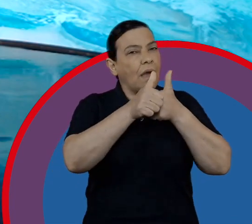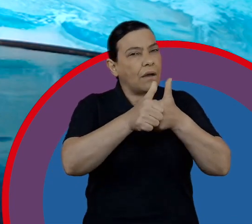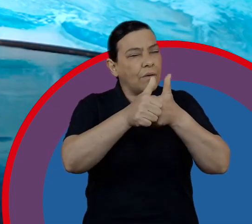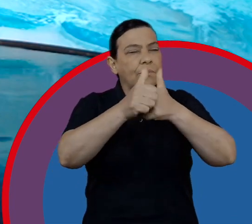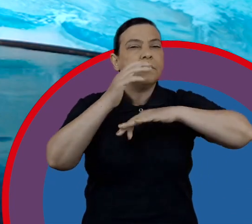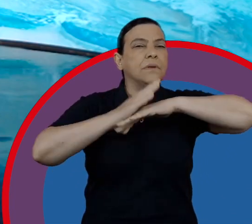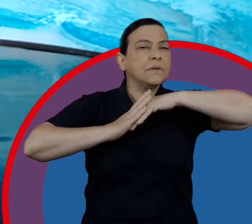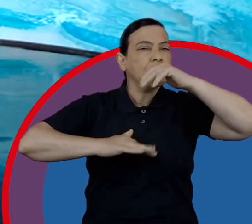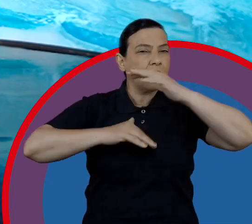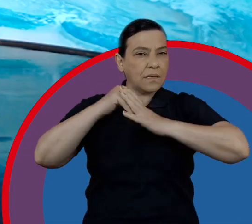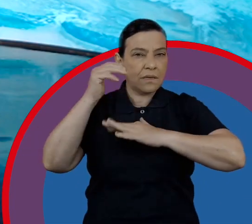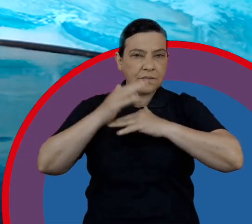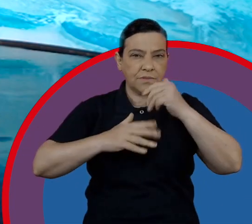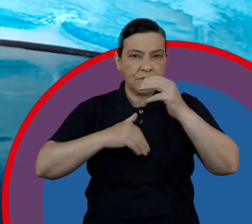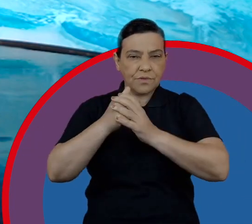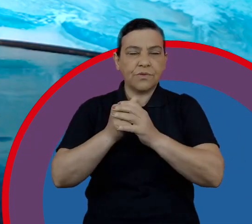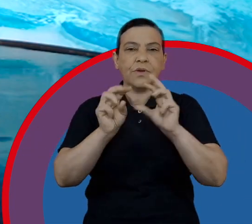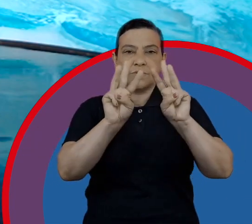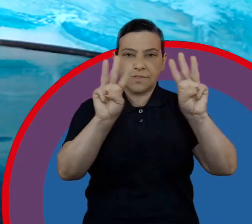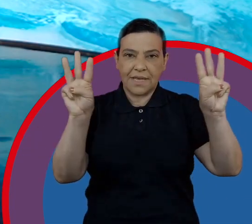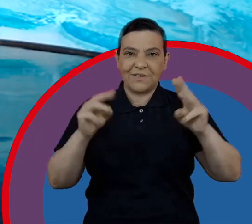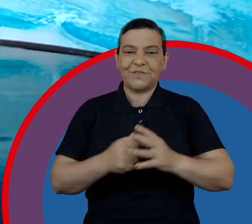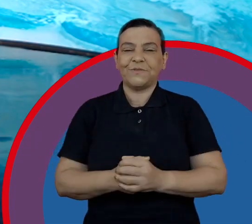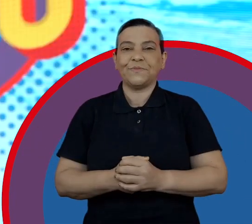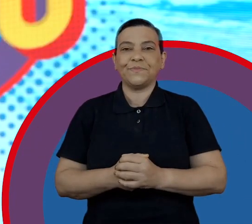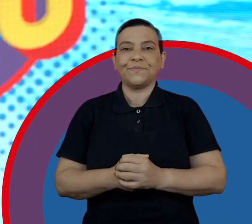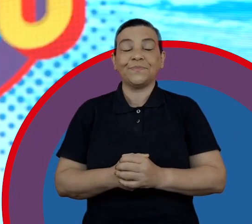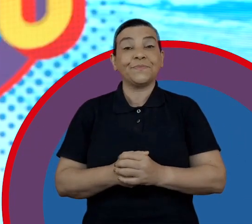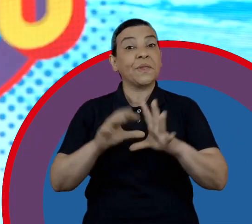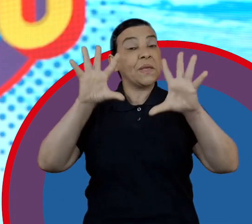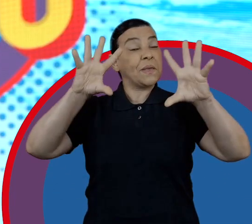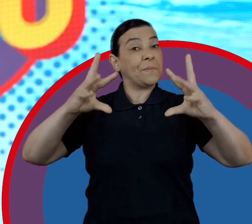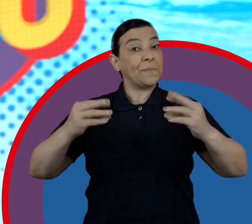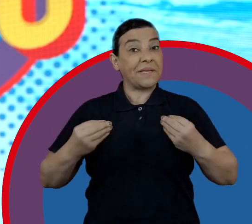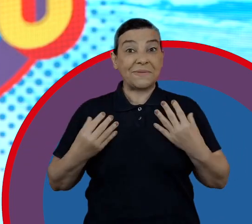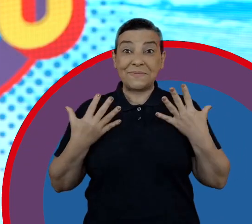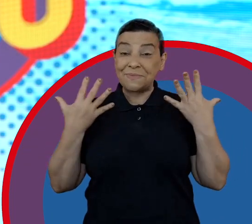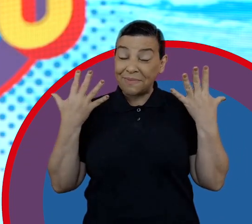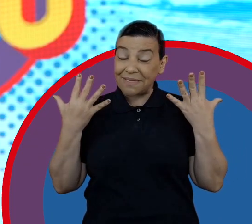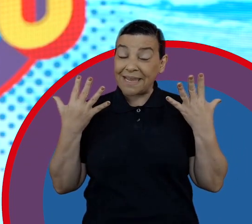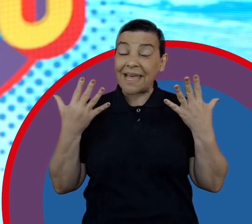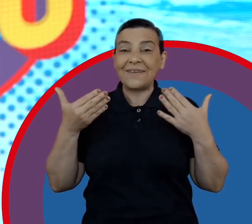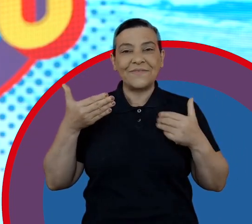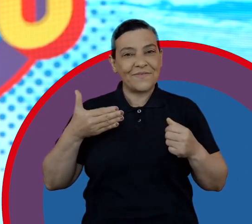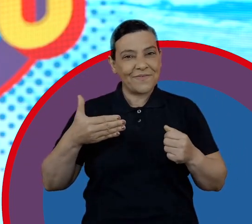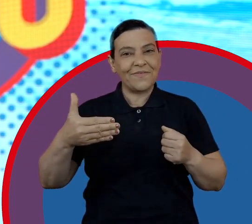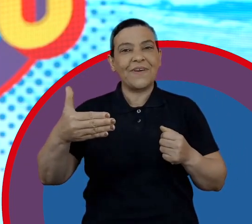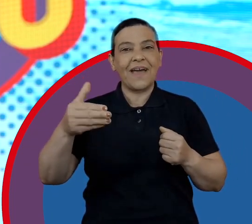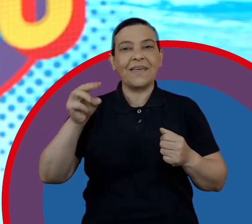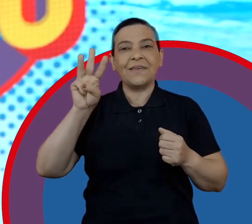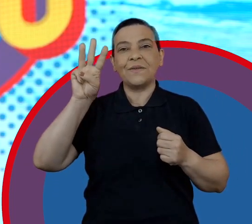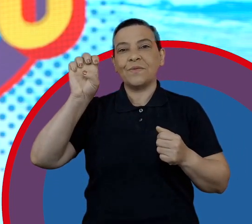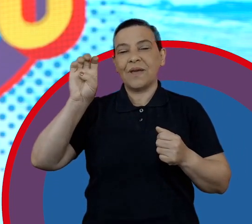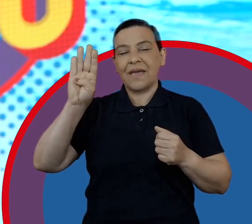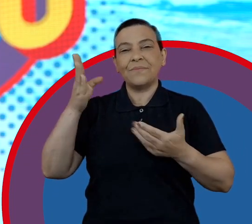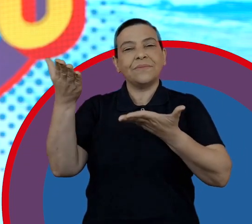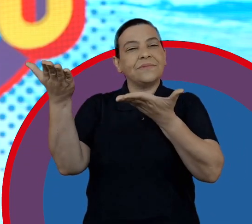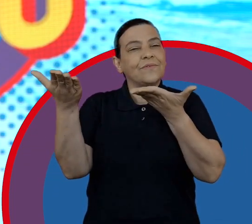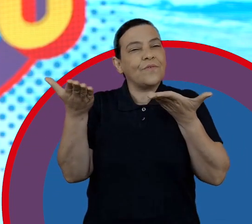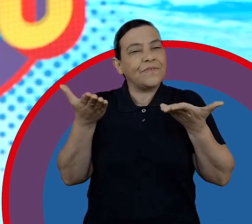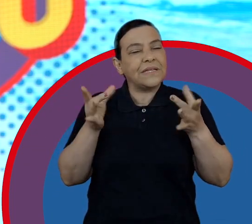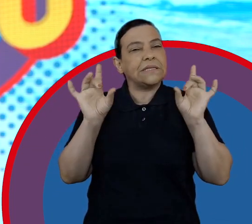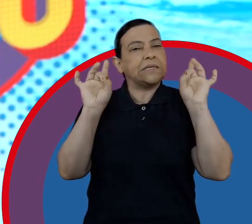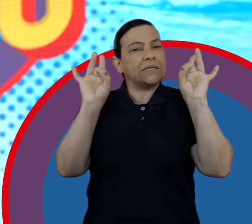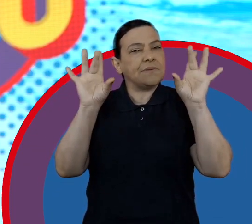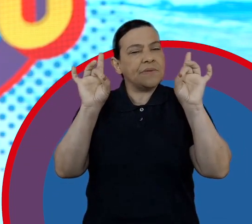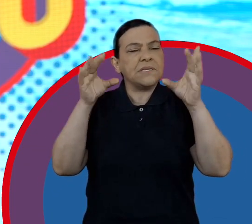e fiquem por dentro das nossas ações no nosso website. E para inspirar, além disso, nós teremos um webinar com um convidado especial